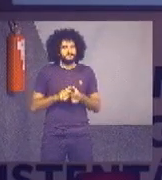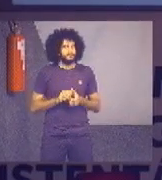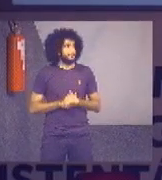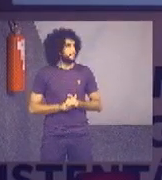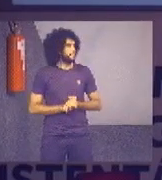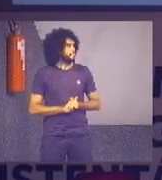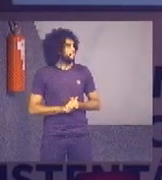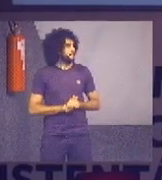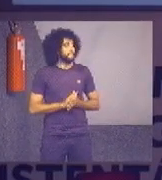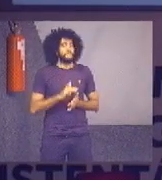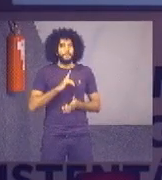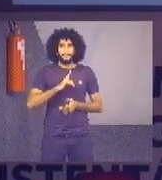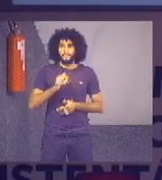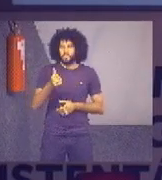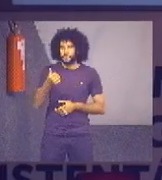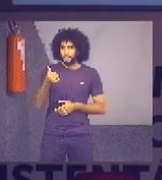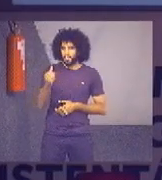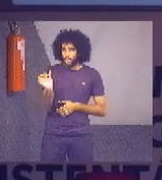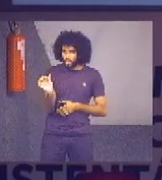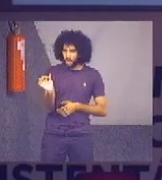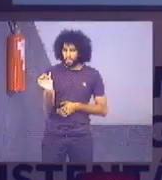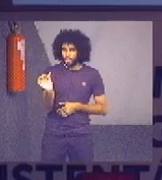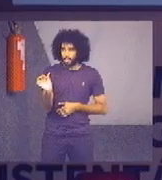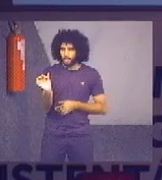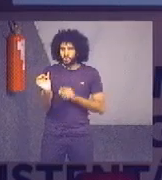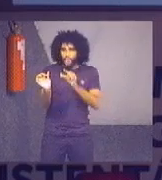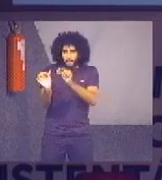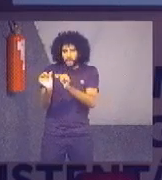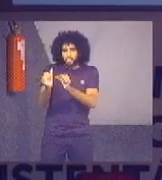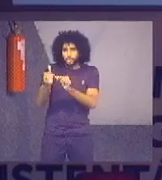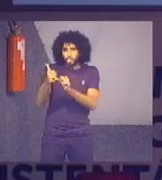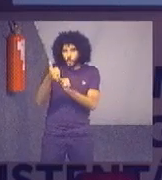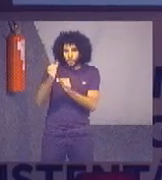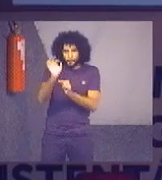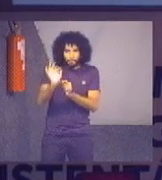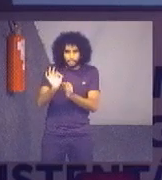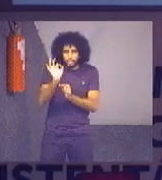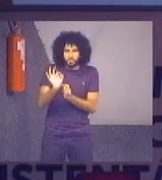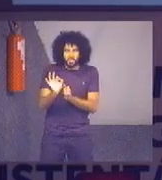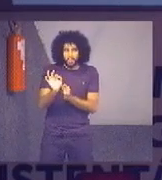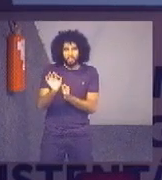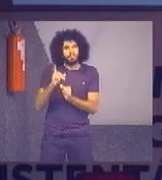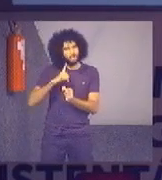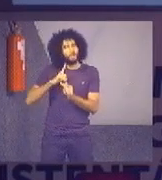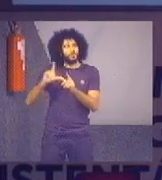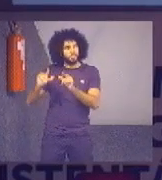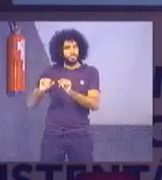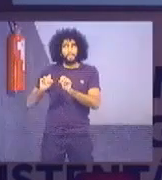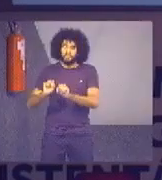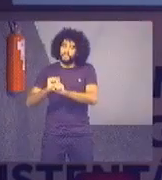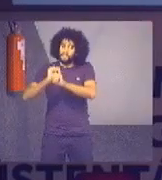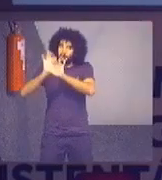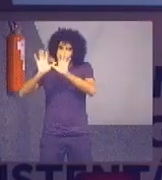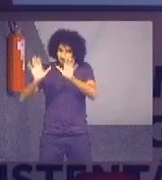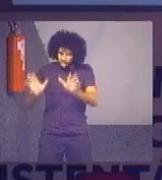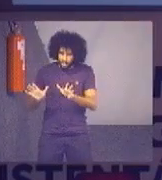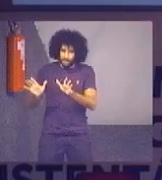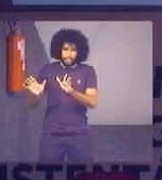já estão em uma escala de menos de um cento per capita, já conseguiram reduzir o consumo. É claro que aqui você vai estar,